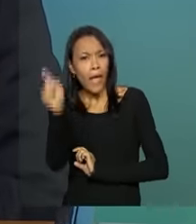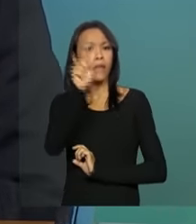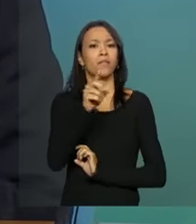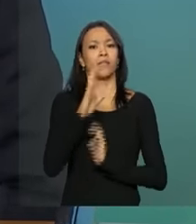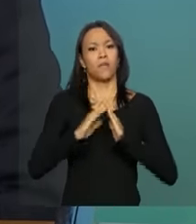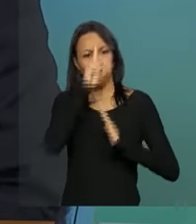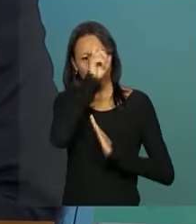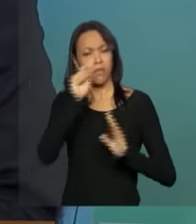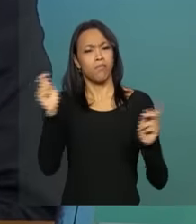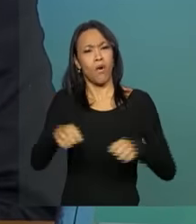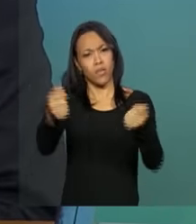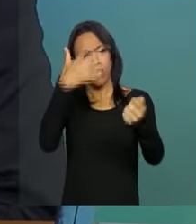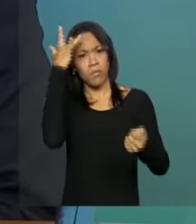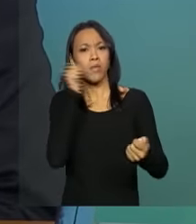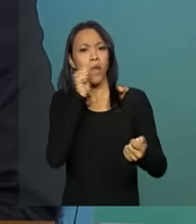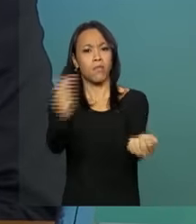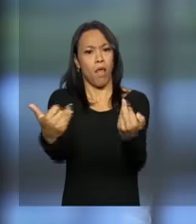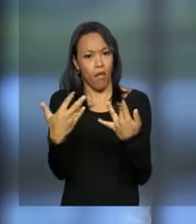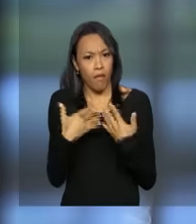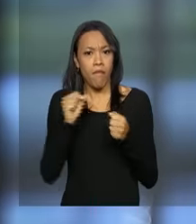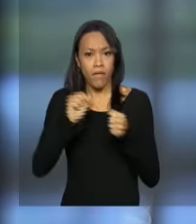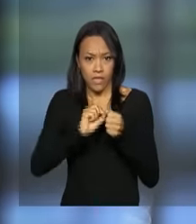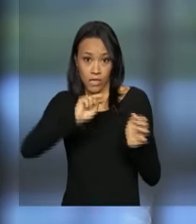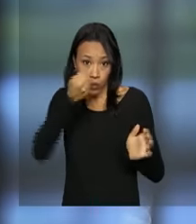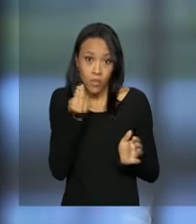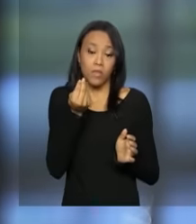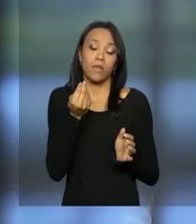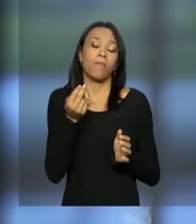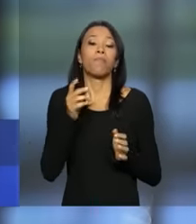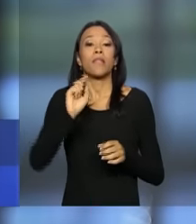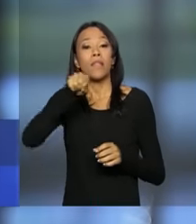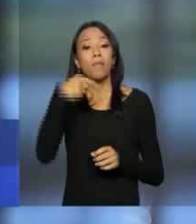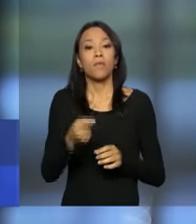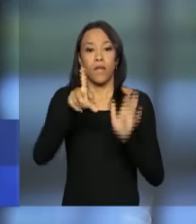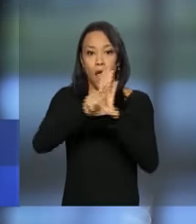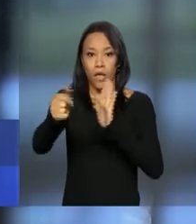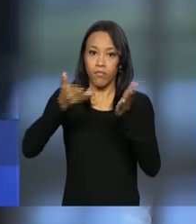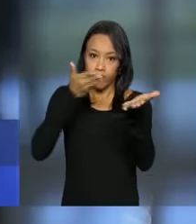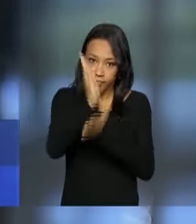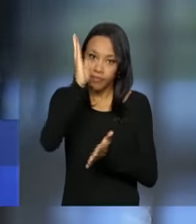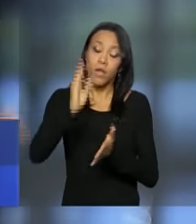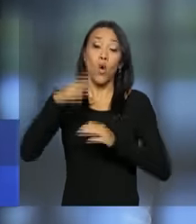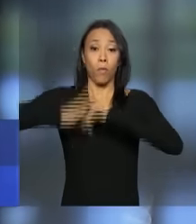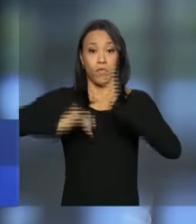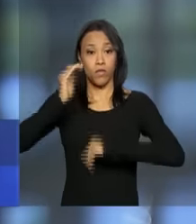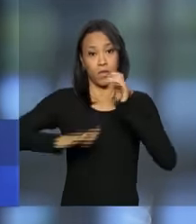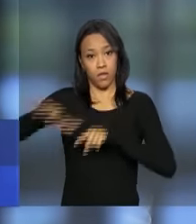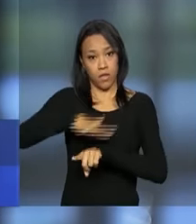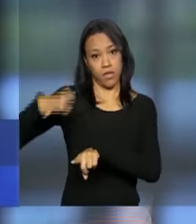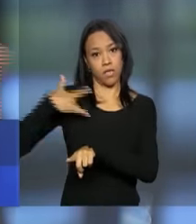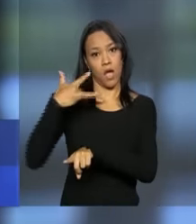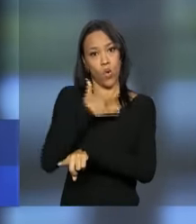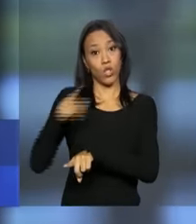acolher, podem receber e fazer a cirurgia. A partir da regulamentação da lei, o profissional de saúde também fica obrigado